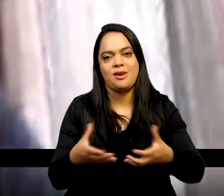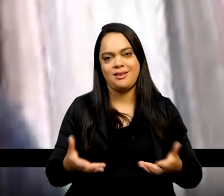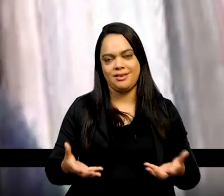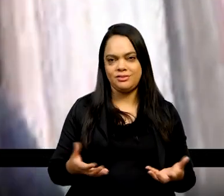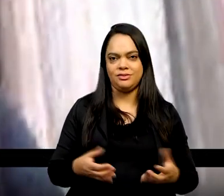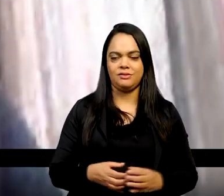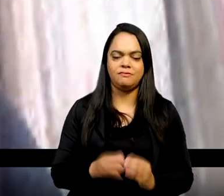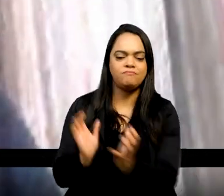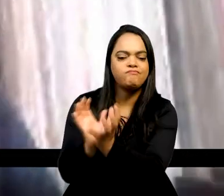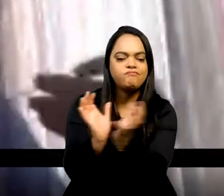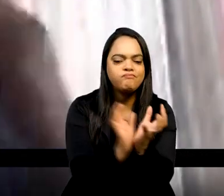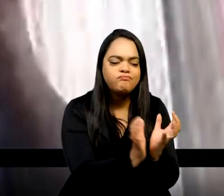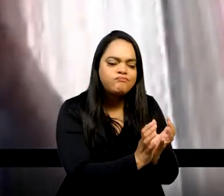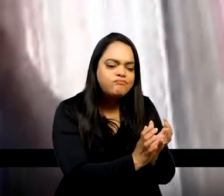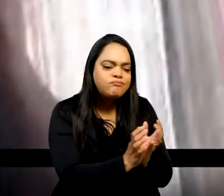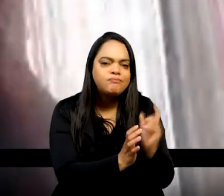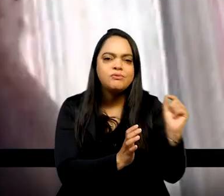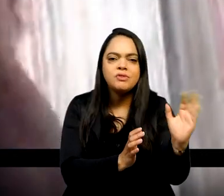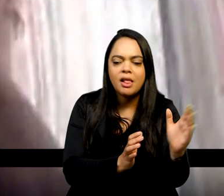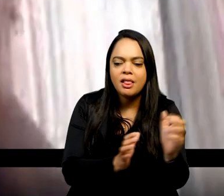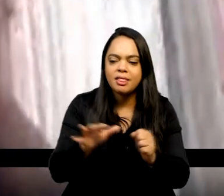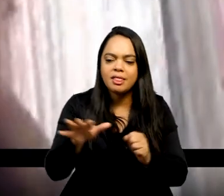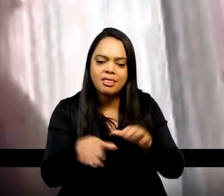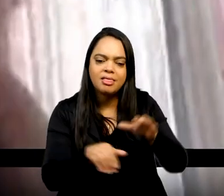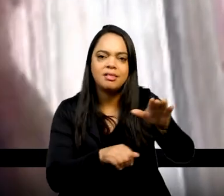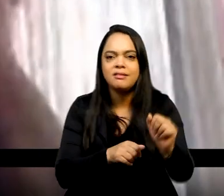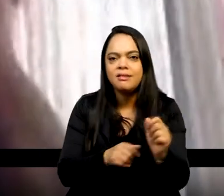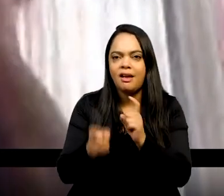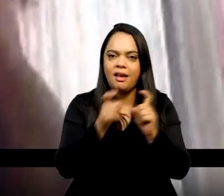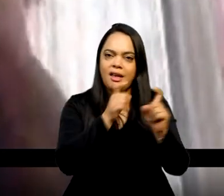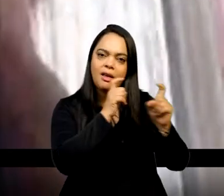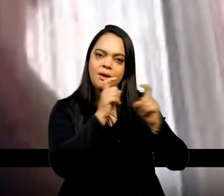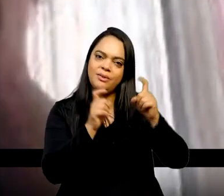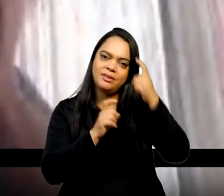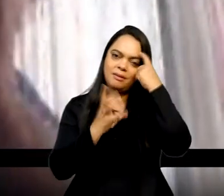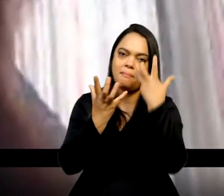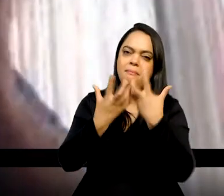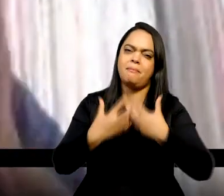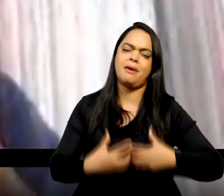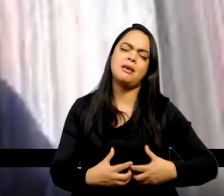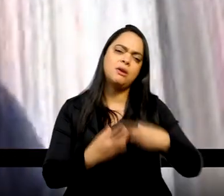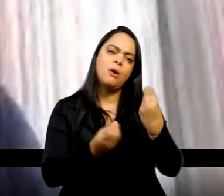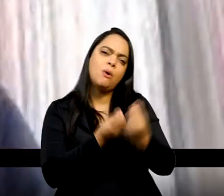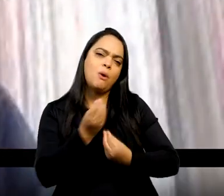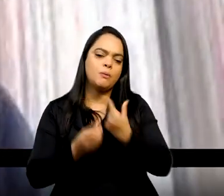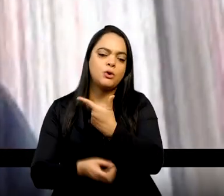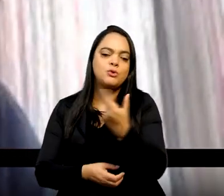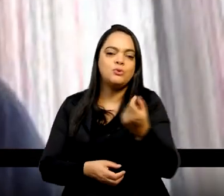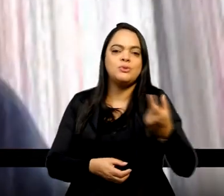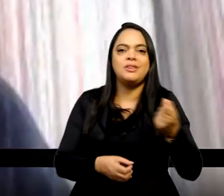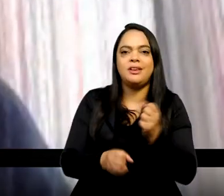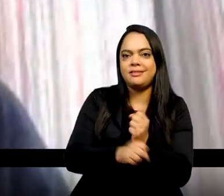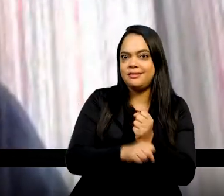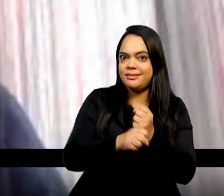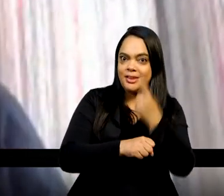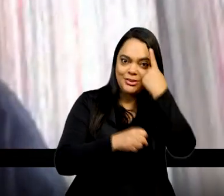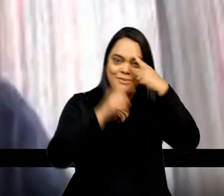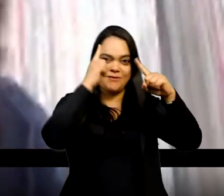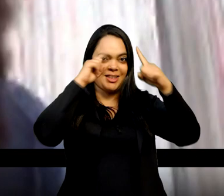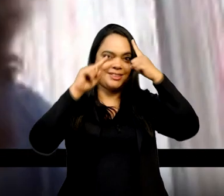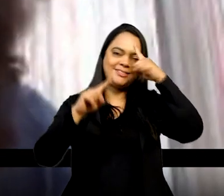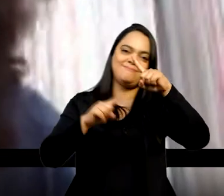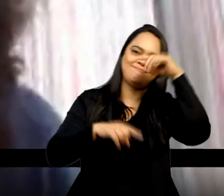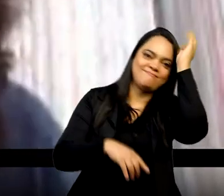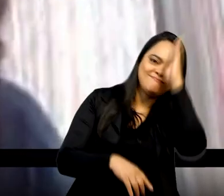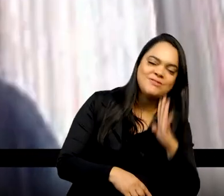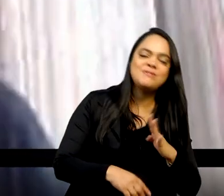reunindo, então, e pensando, né, nessa, nesses 200 anos de invenção do Brasil, né, e por isso,